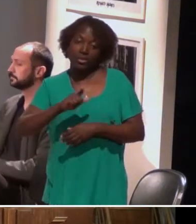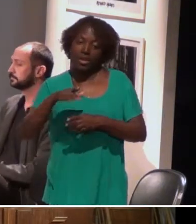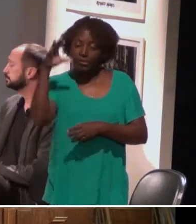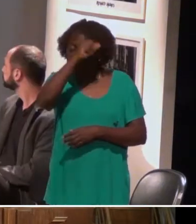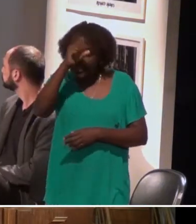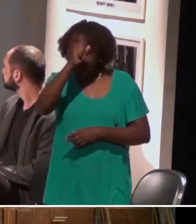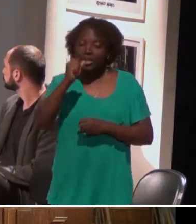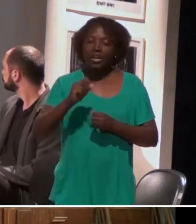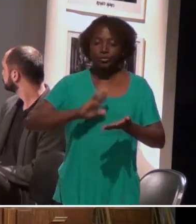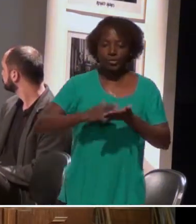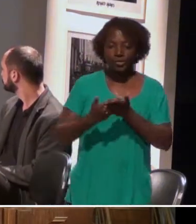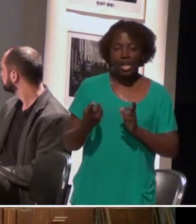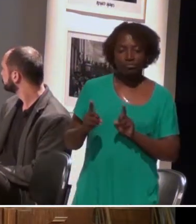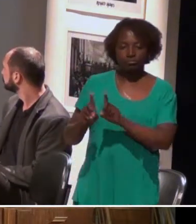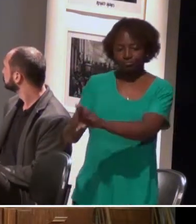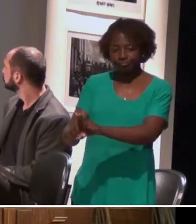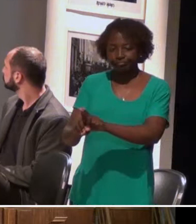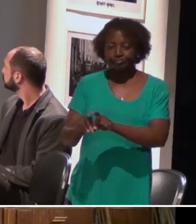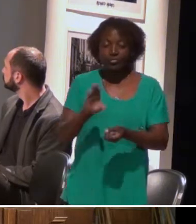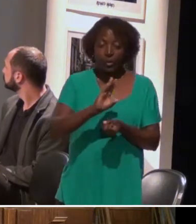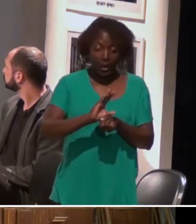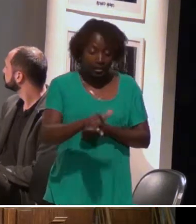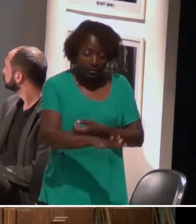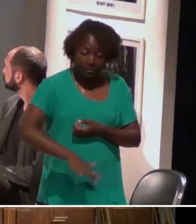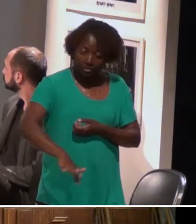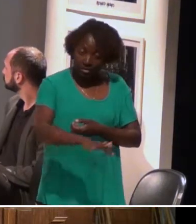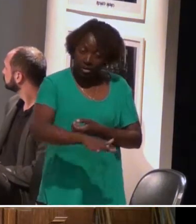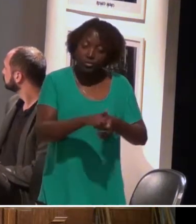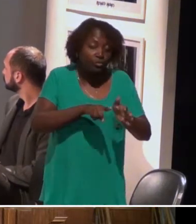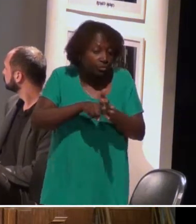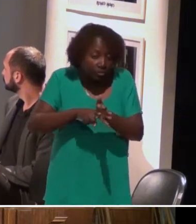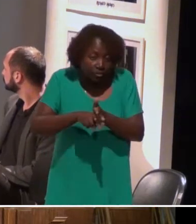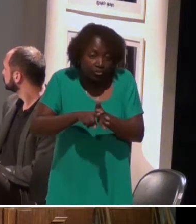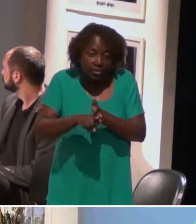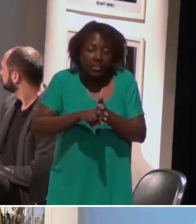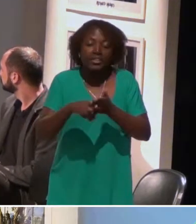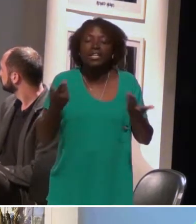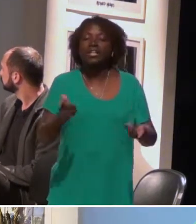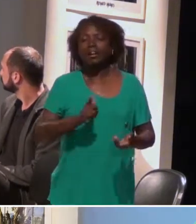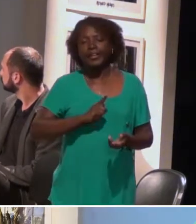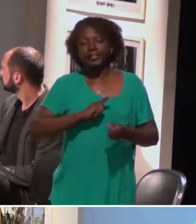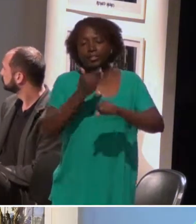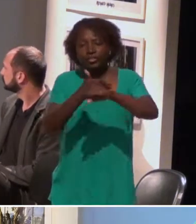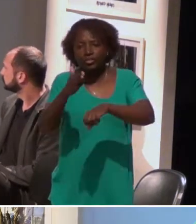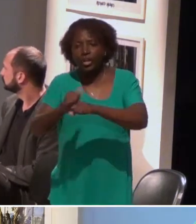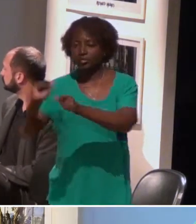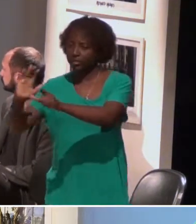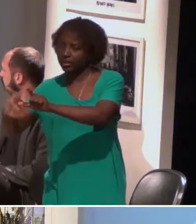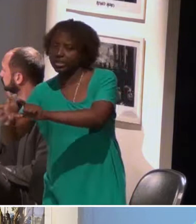também. O CAIS também funciona como um espaço de pesquisa e estágio, a gente recebe estagiários do Letras Libras, estagiários do